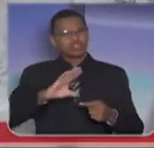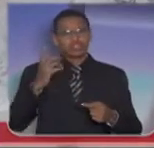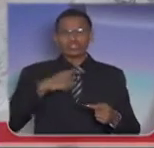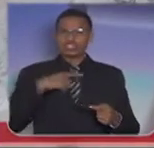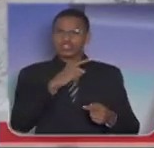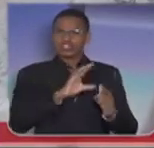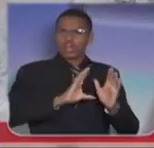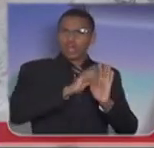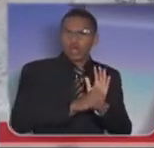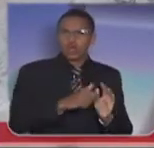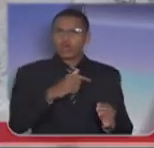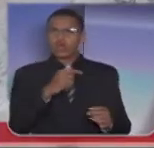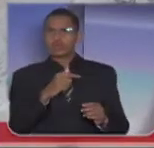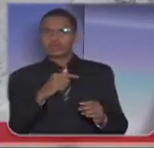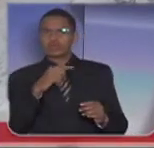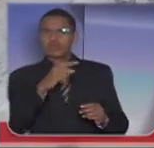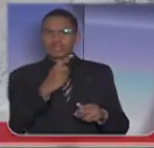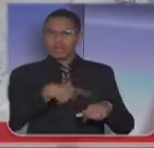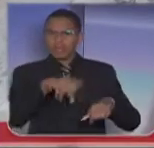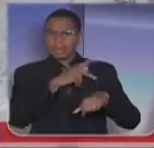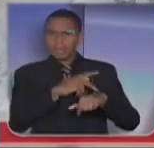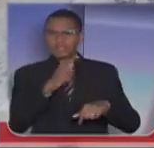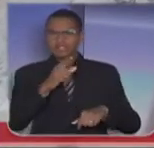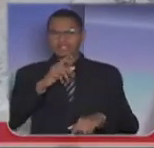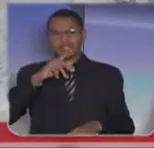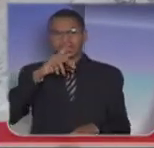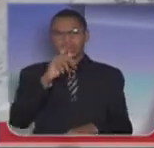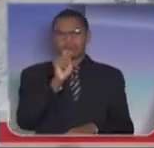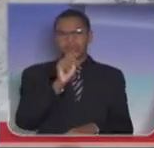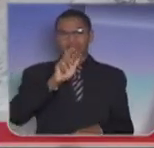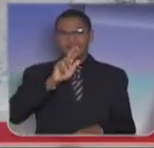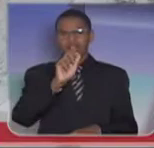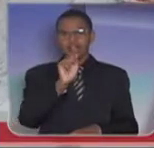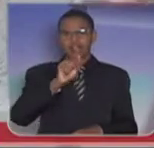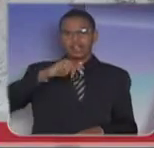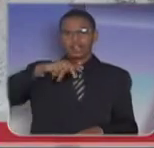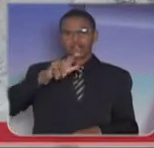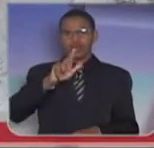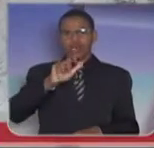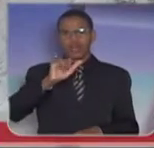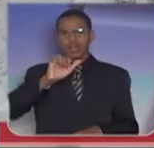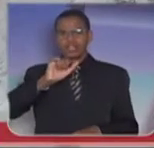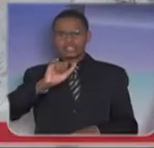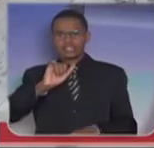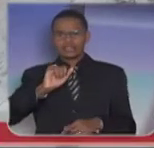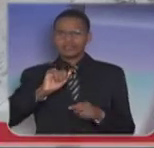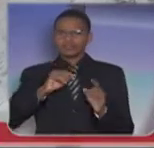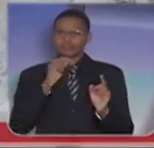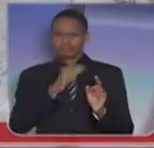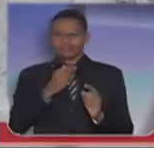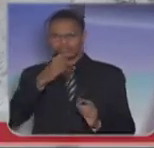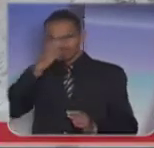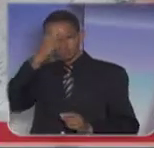roubo que houve aqui no País ao Lado, no Paraguai, onde criminosos roubaram uma empresa de segurança,